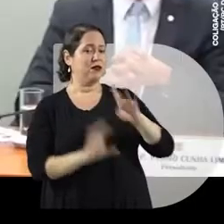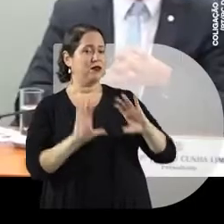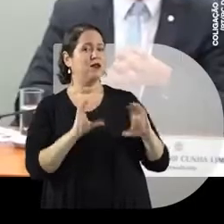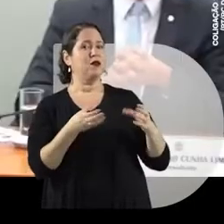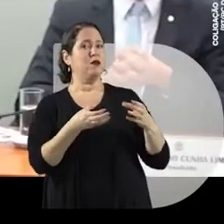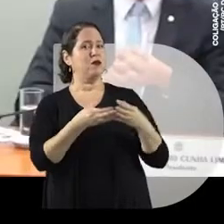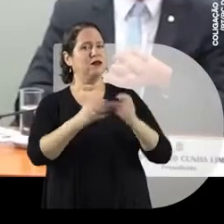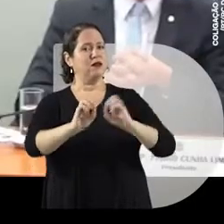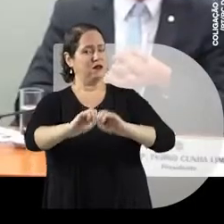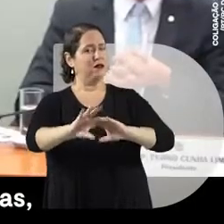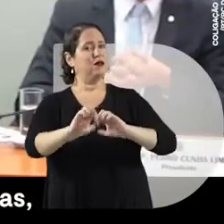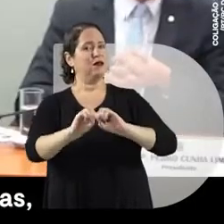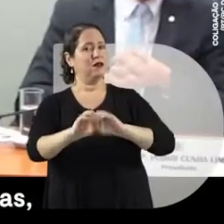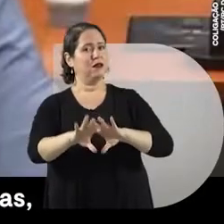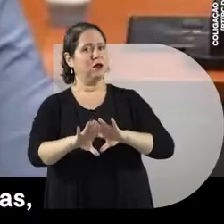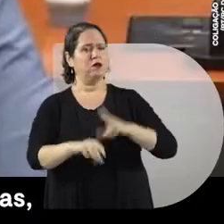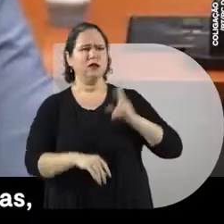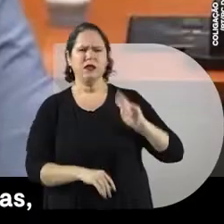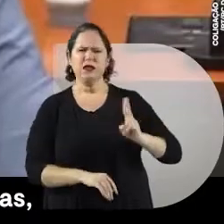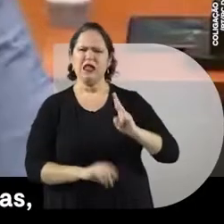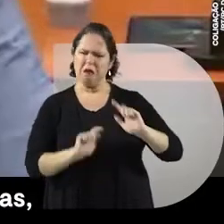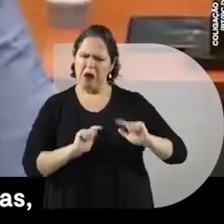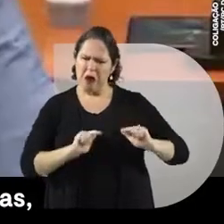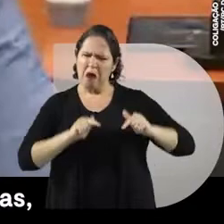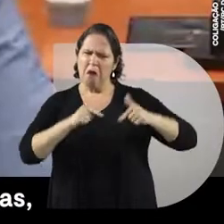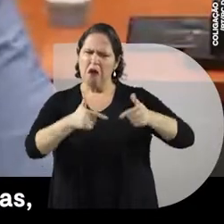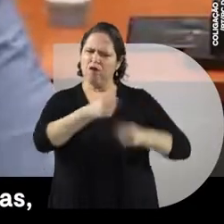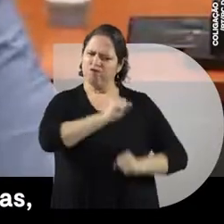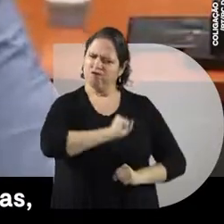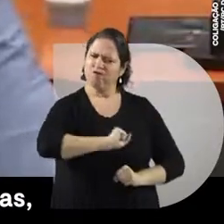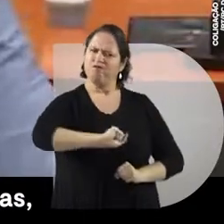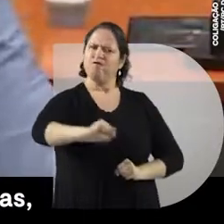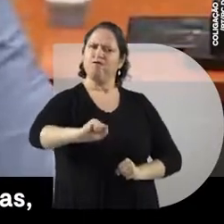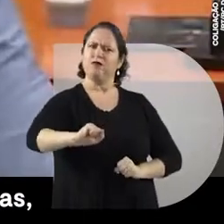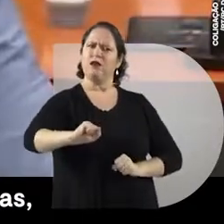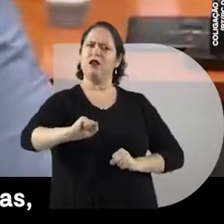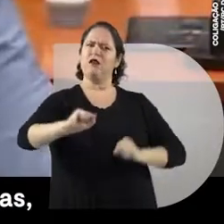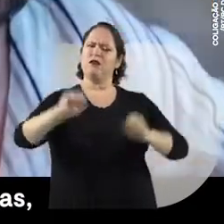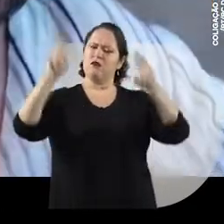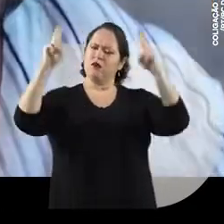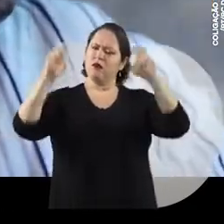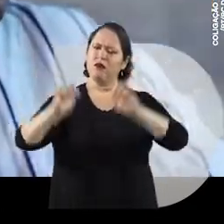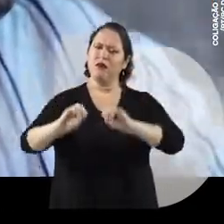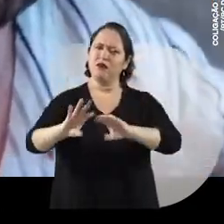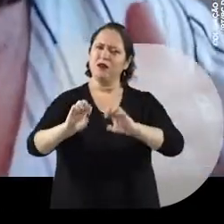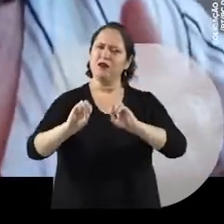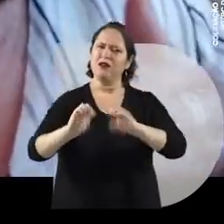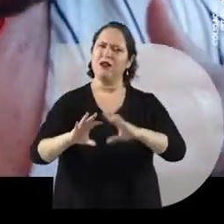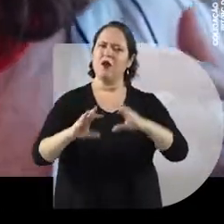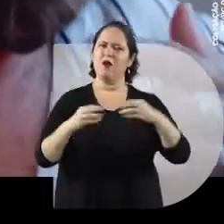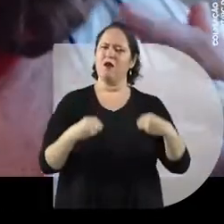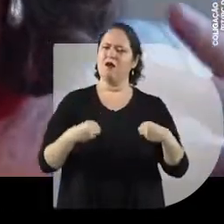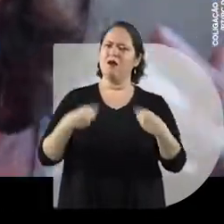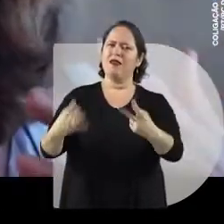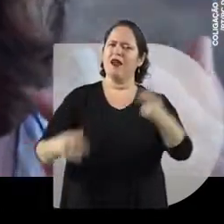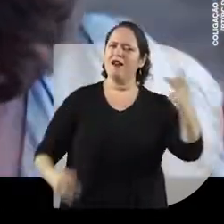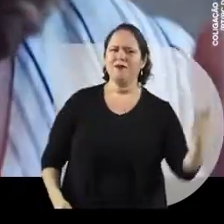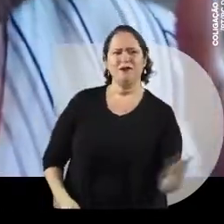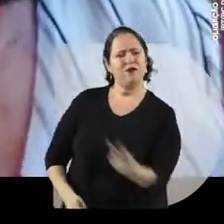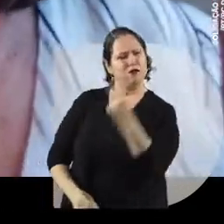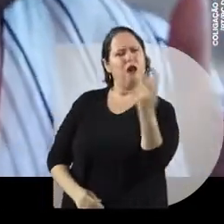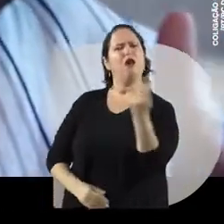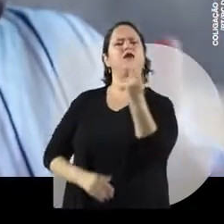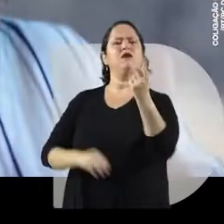da Comissão de Educação. Sempre foi um defensor ferrenho das nossas causas, das causas que